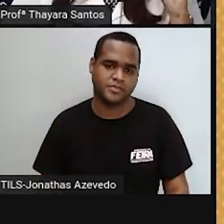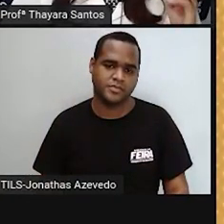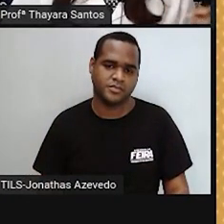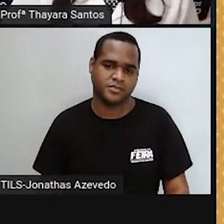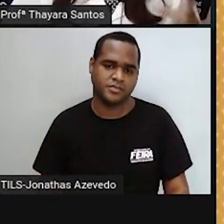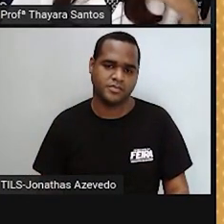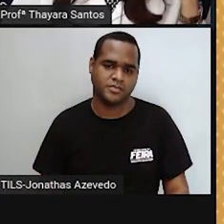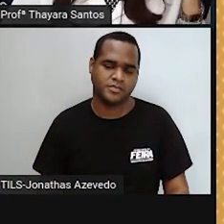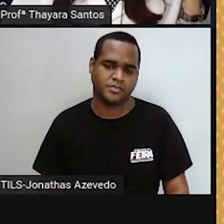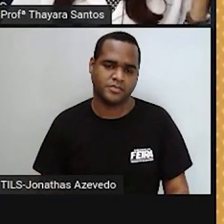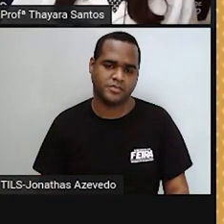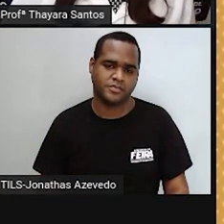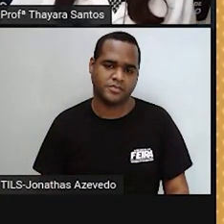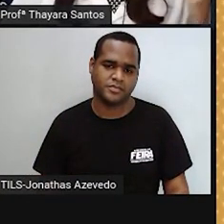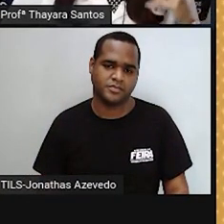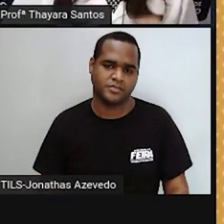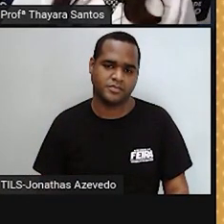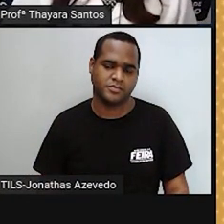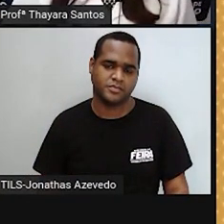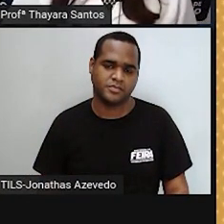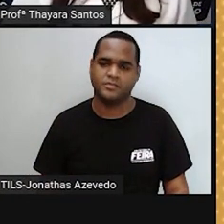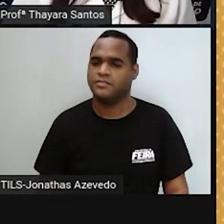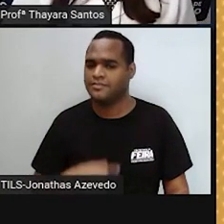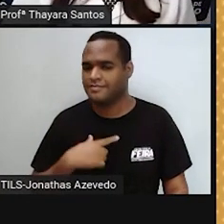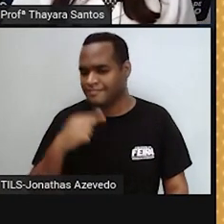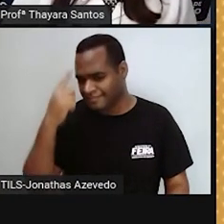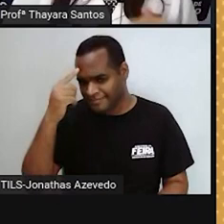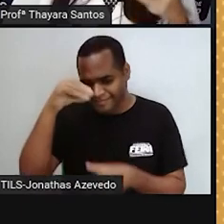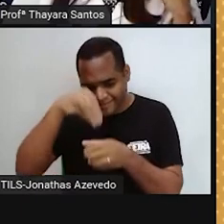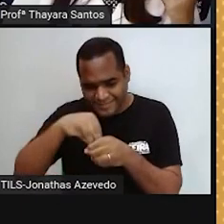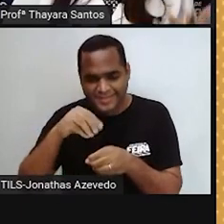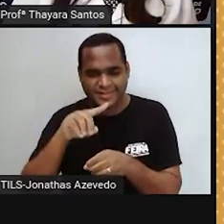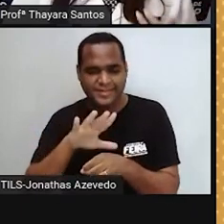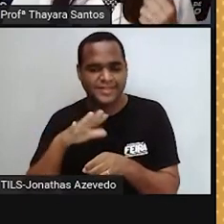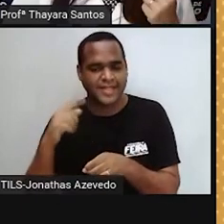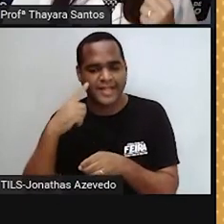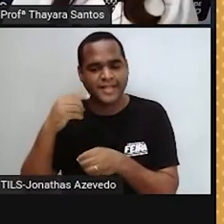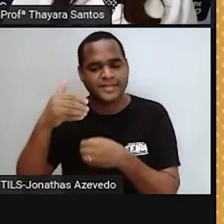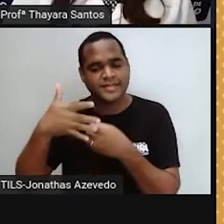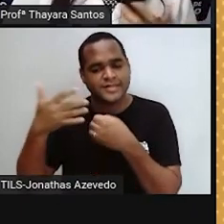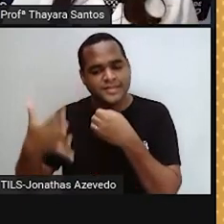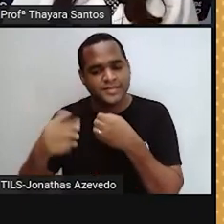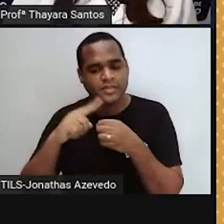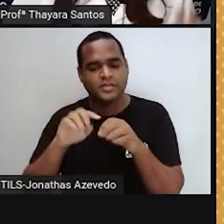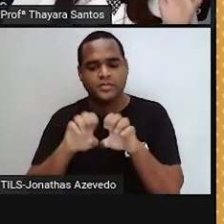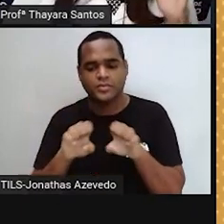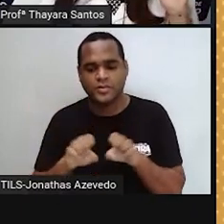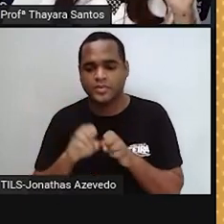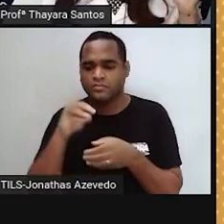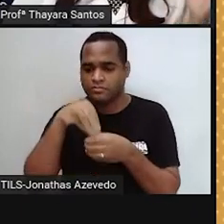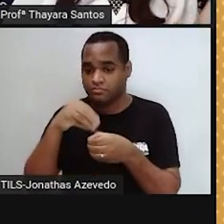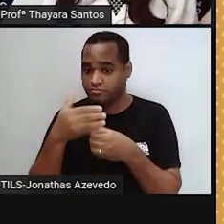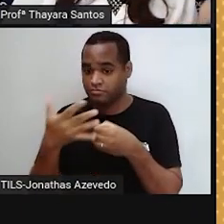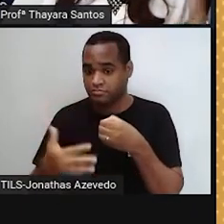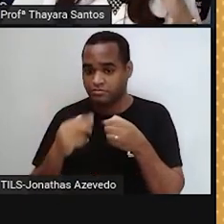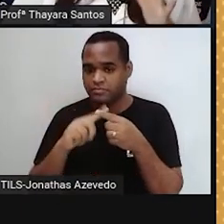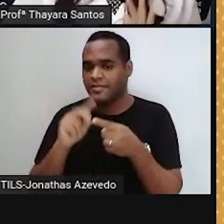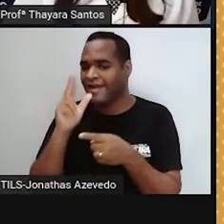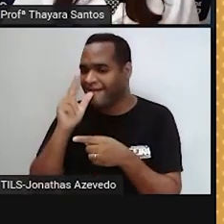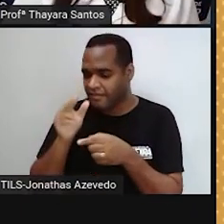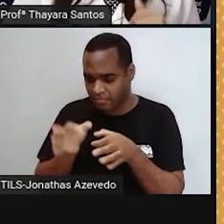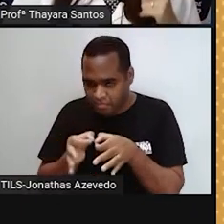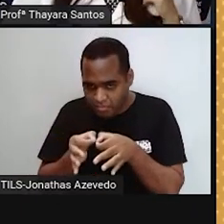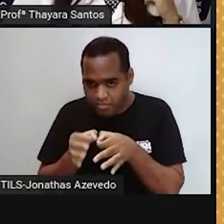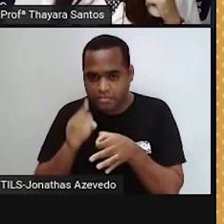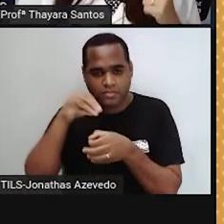está dividido em estruturas internas e estruturas externas, sendo que as estruturas externas são pênis e o saco